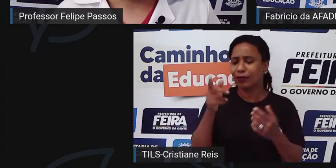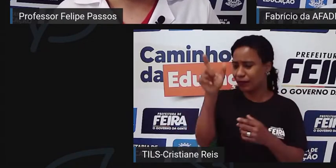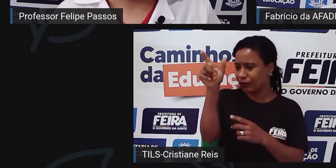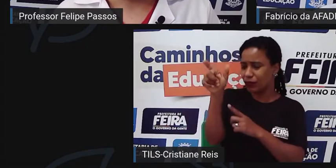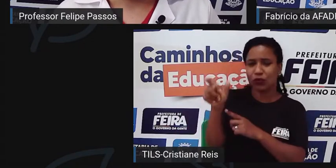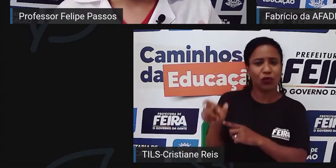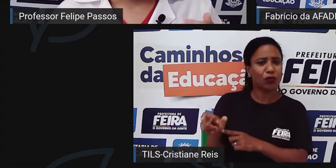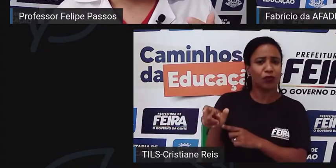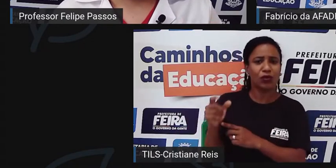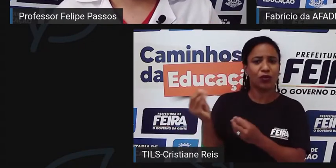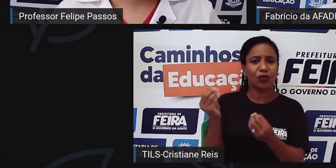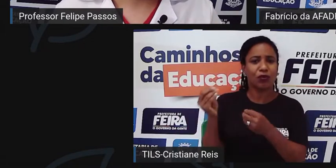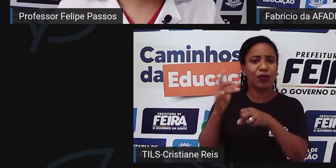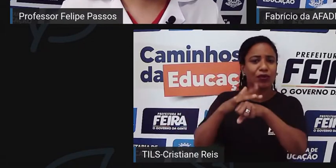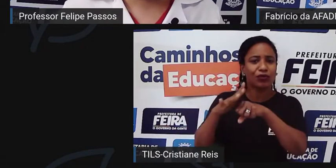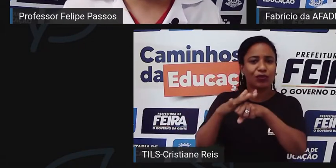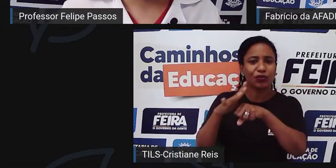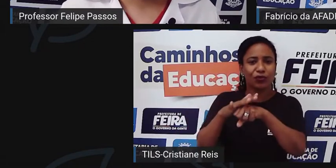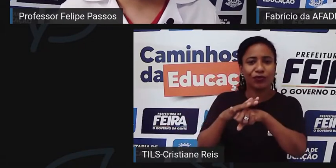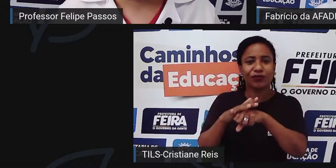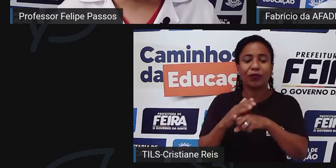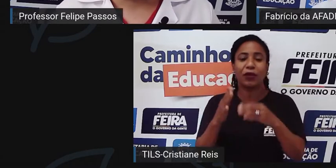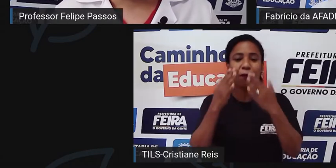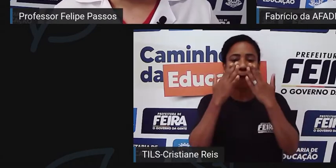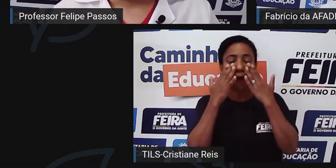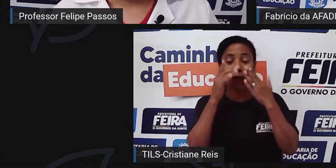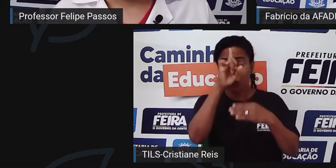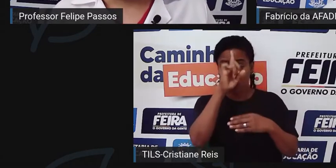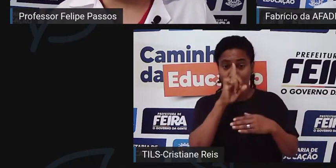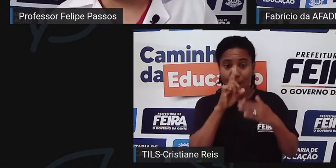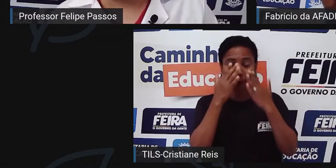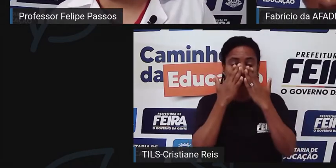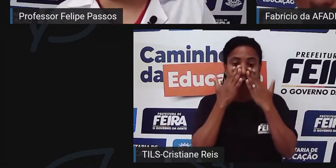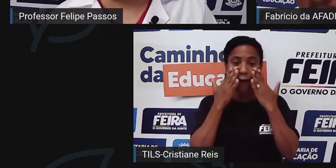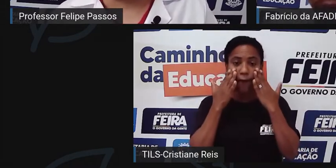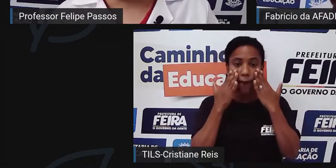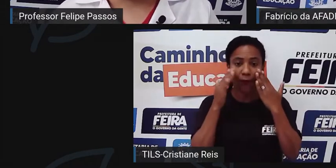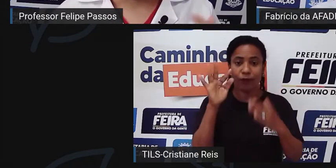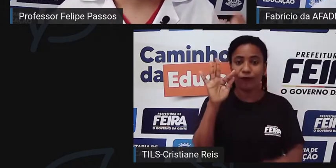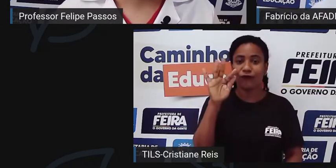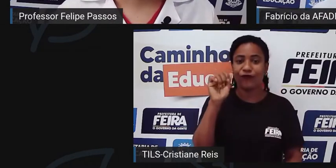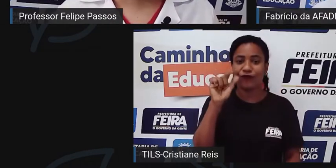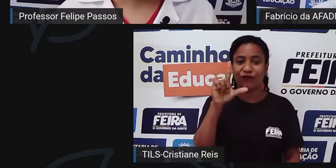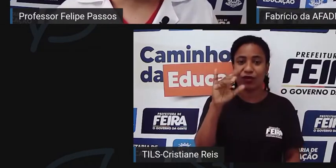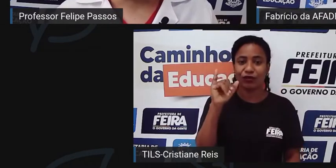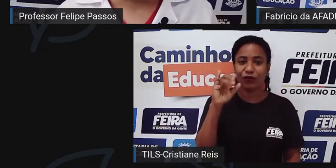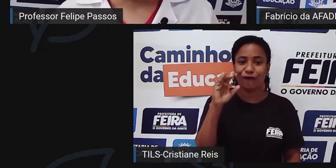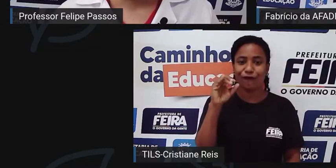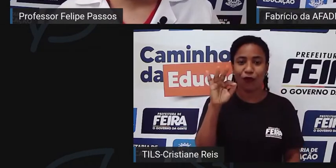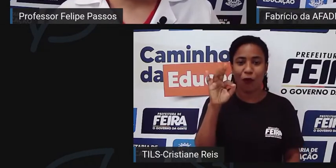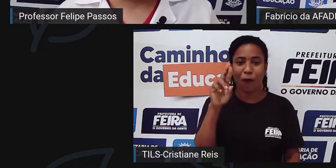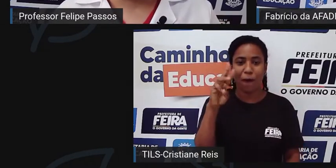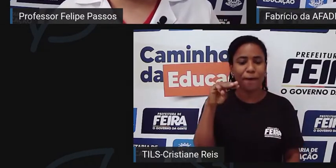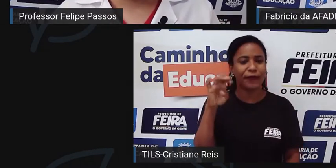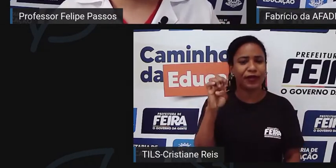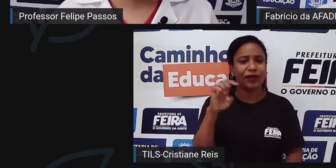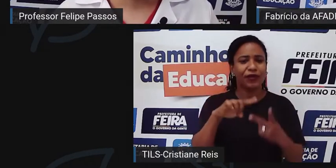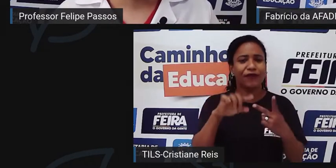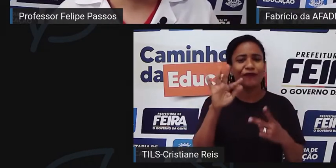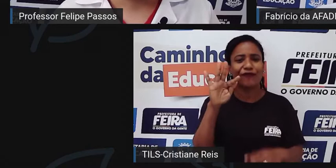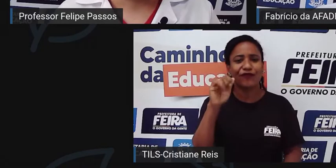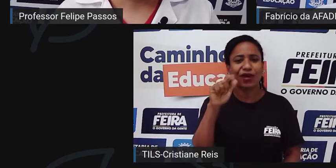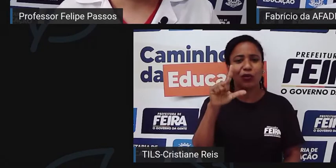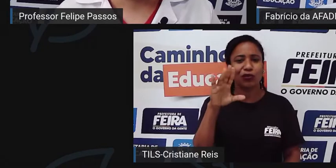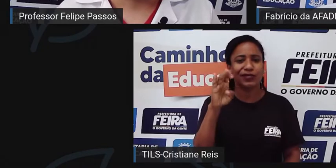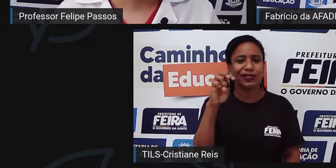anemia falciforme? O certo é anemia falciforme? É doença falciforme? É falcemia? Qual é a melhor maneira